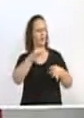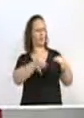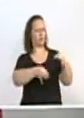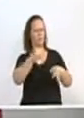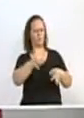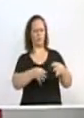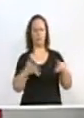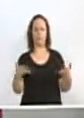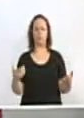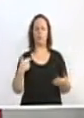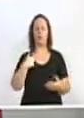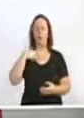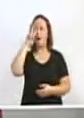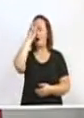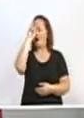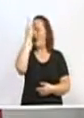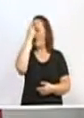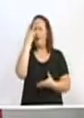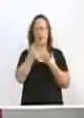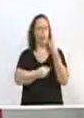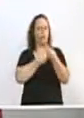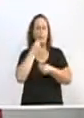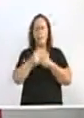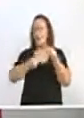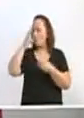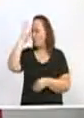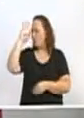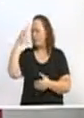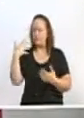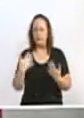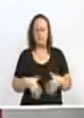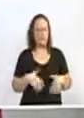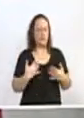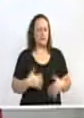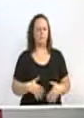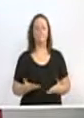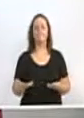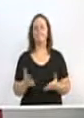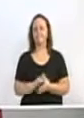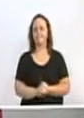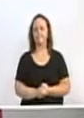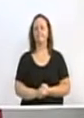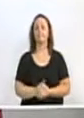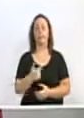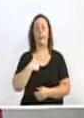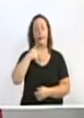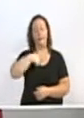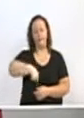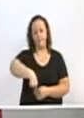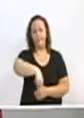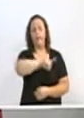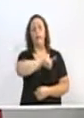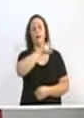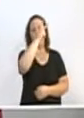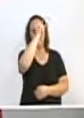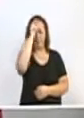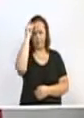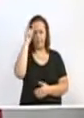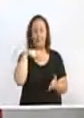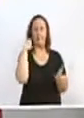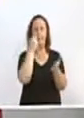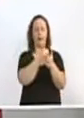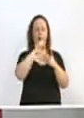bate a loucura no cidadão de como resolver. Voltemos ao caminho. Cidadão tem que ir na Prefeitura pagar os honorários da Prefeitura,